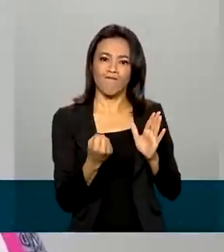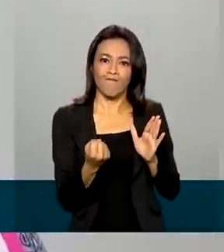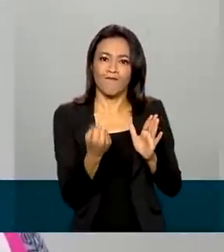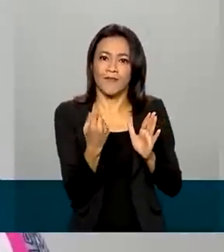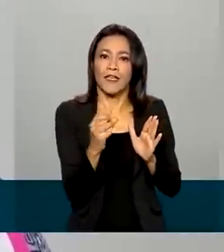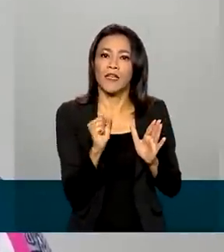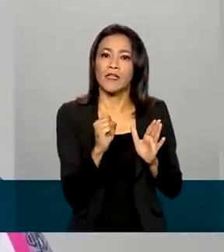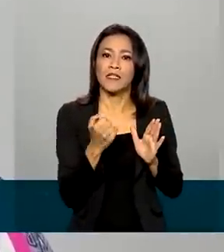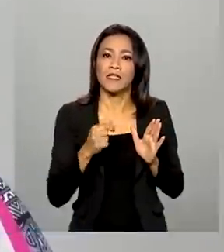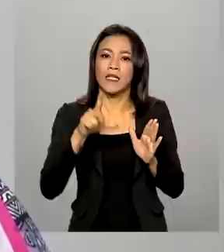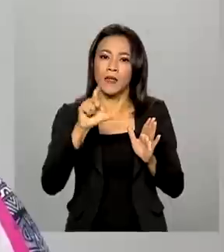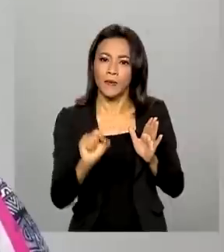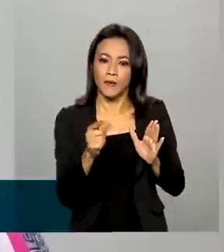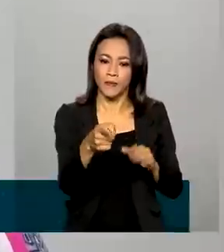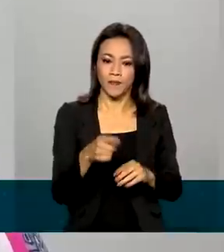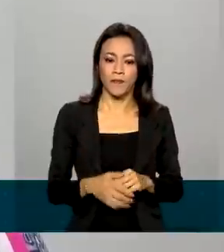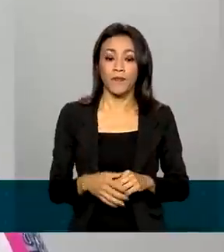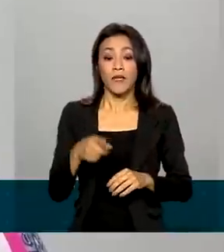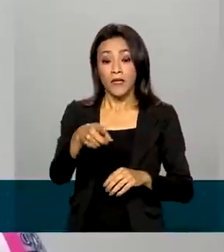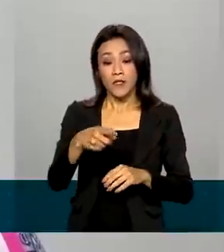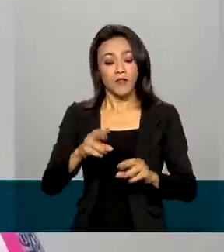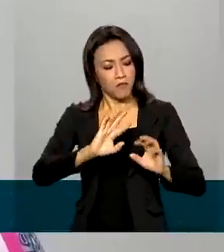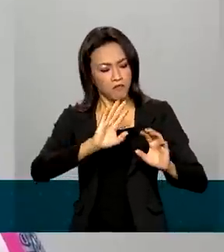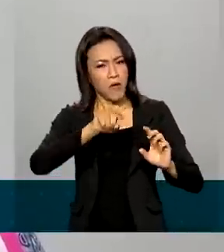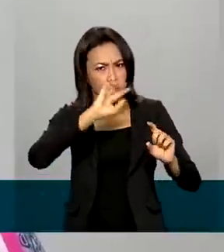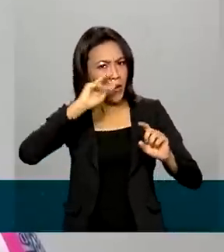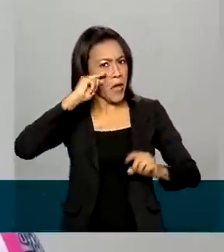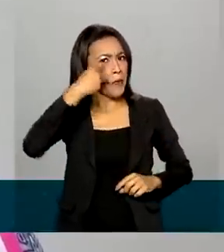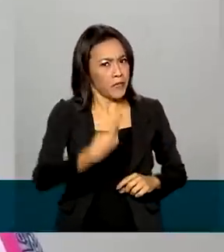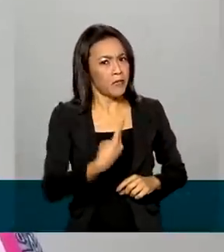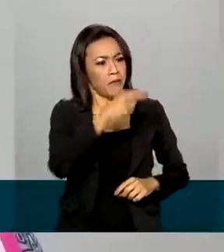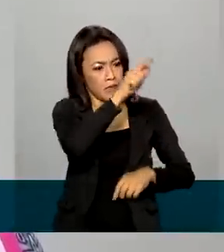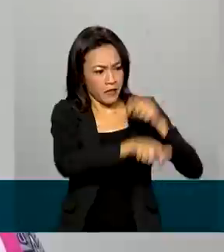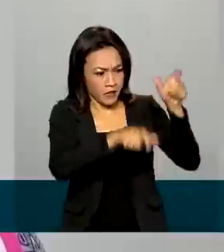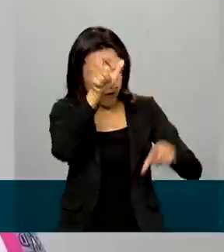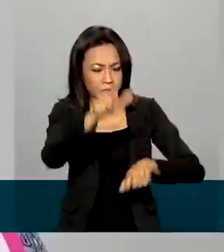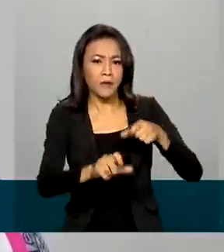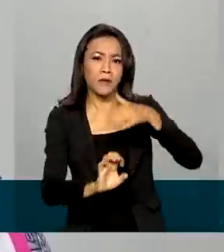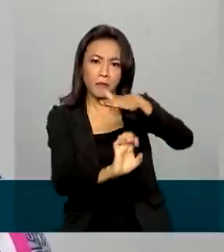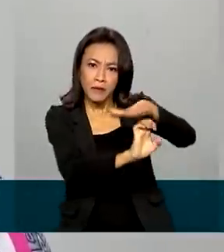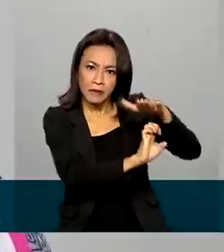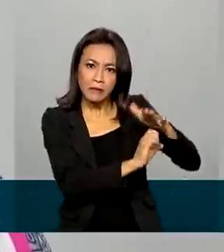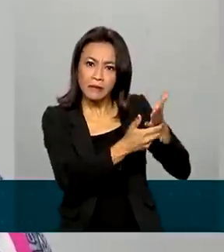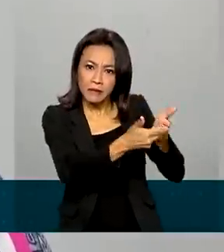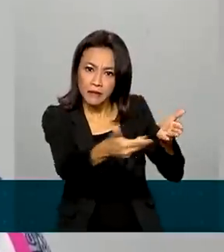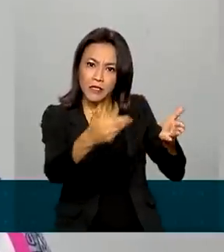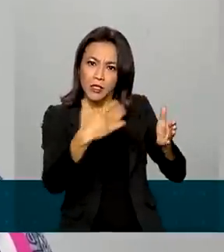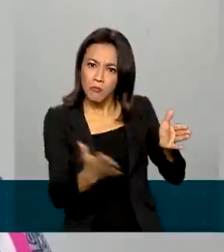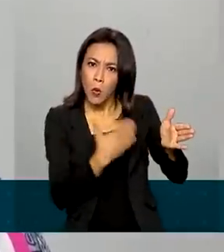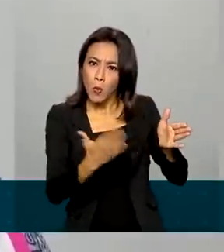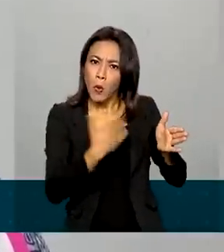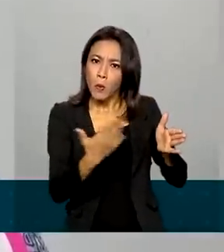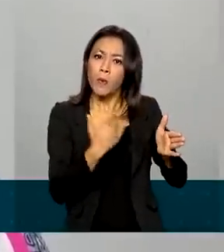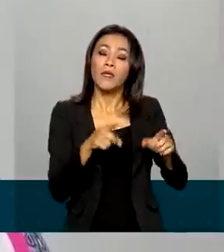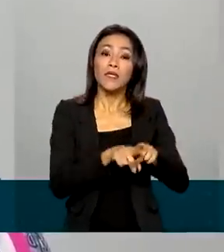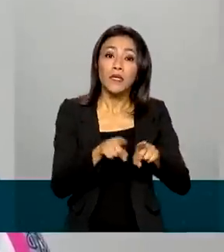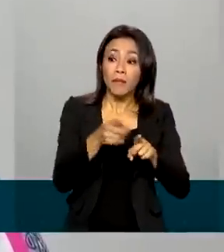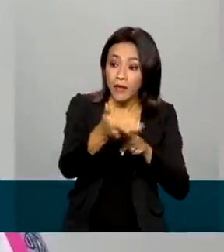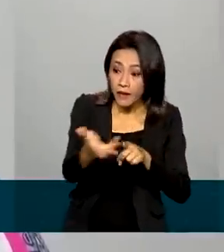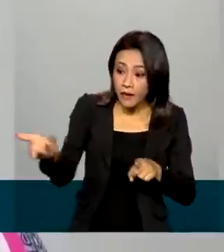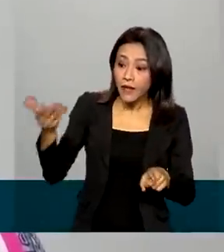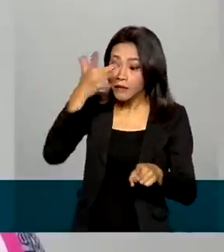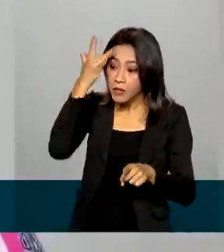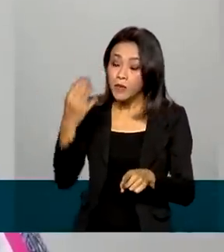beneficia os produtores pelo reconhecimento dessa característica de artesanalidade do seu produto e também beneficia os consumidores pela